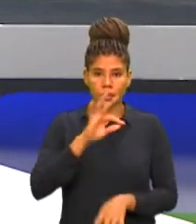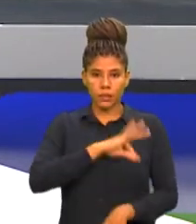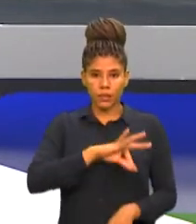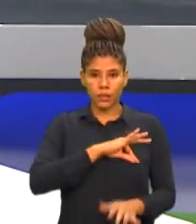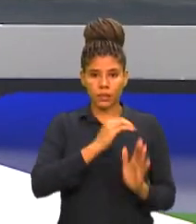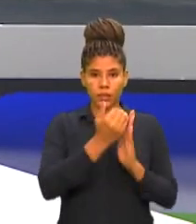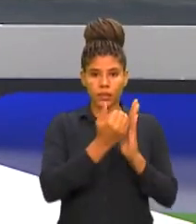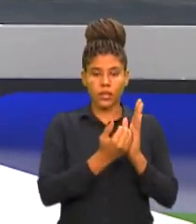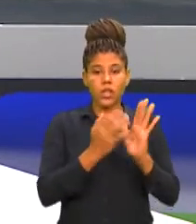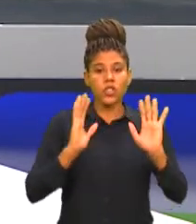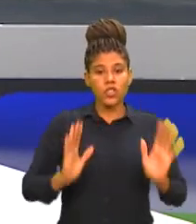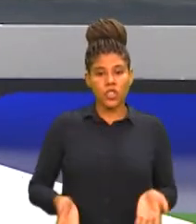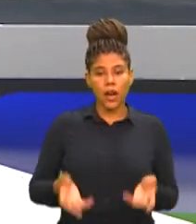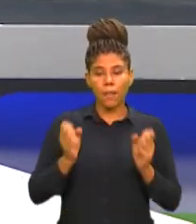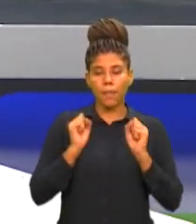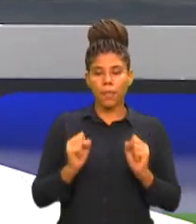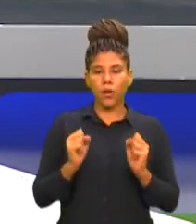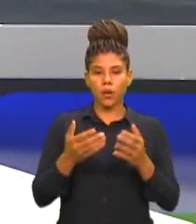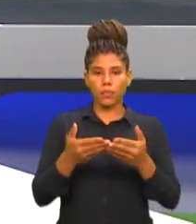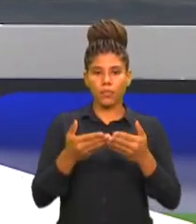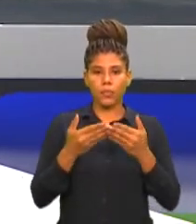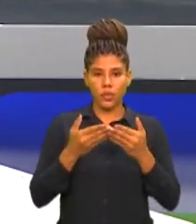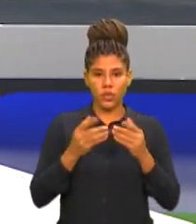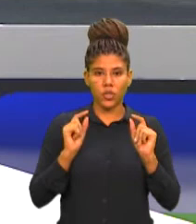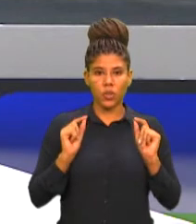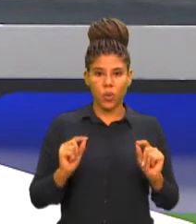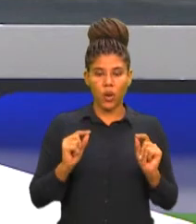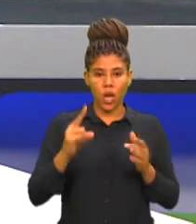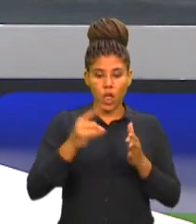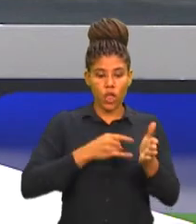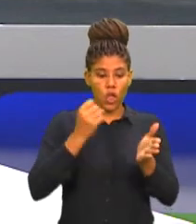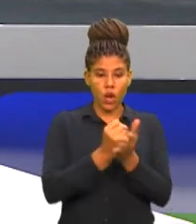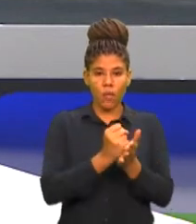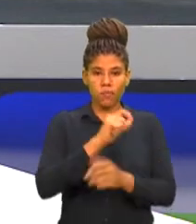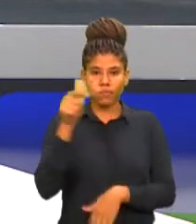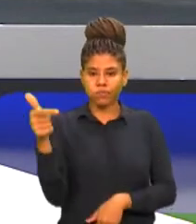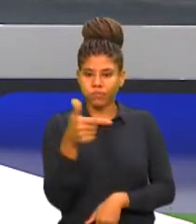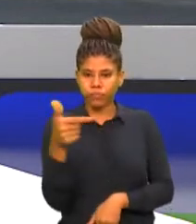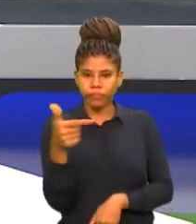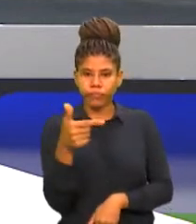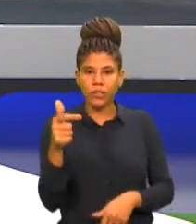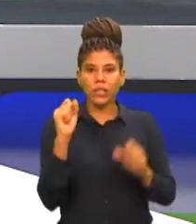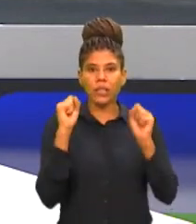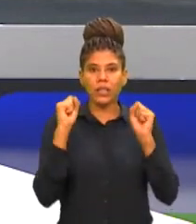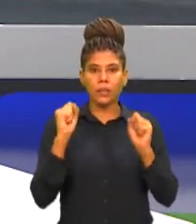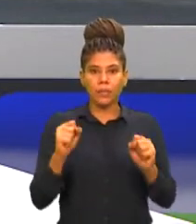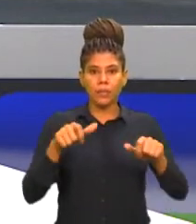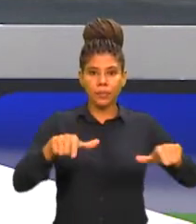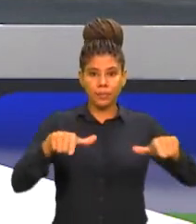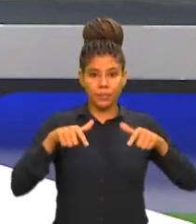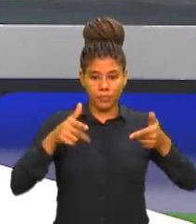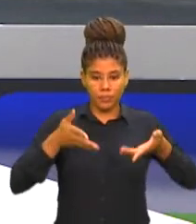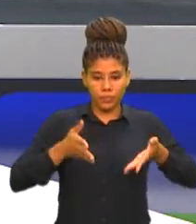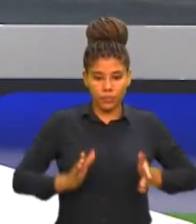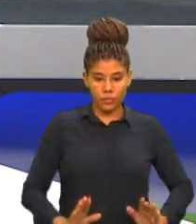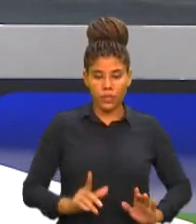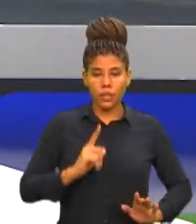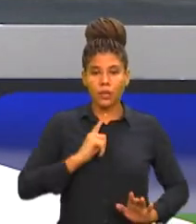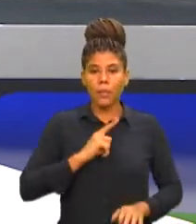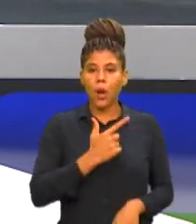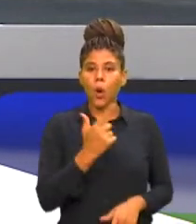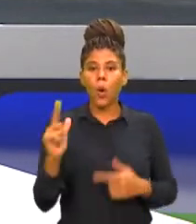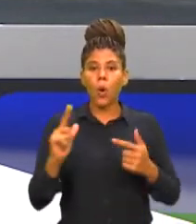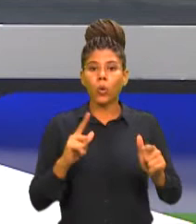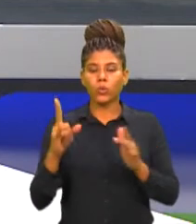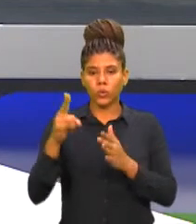já pode solicitar emissão gratuita da segunda via de certidão de nascimento e de outros documentos. A ação está